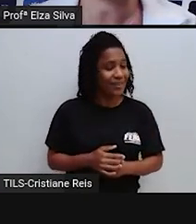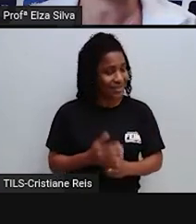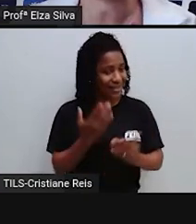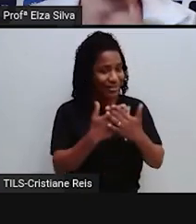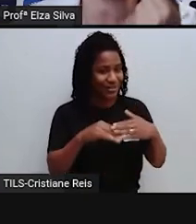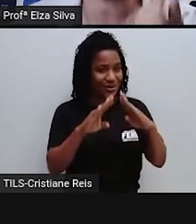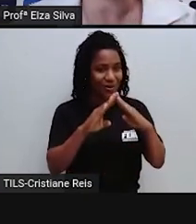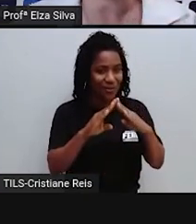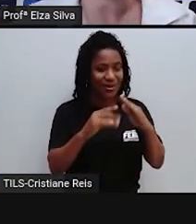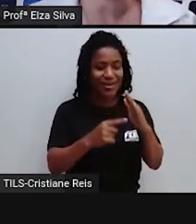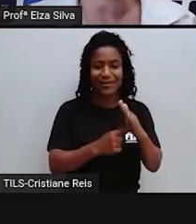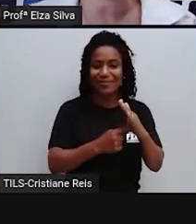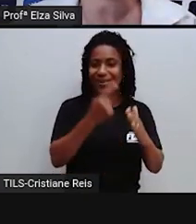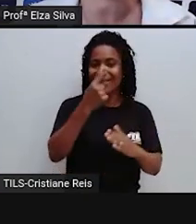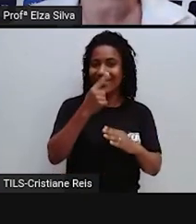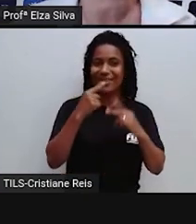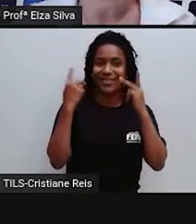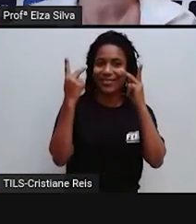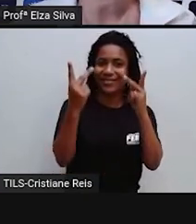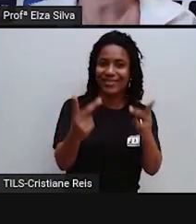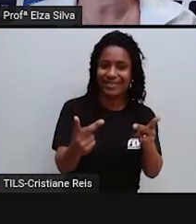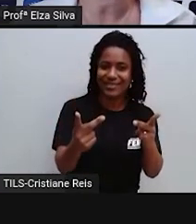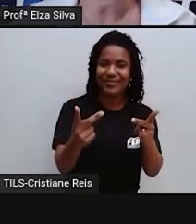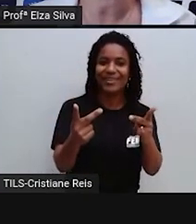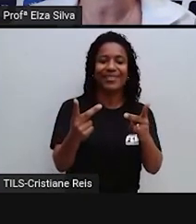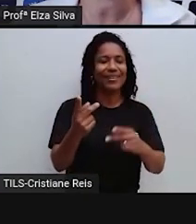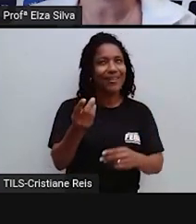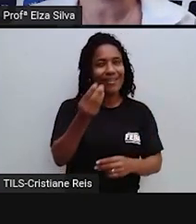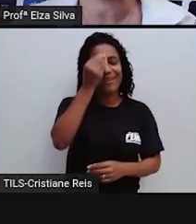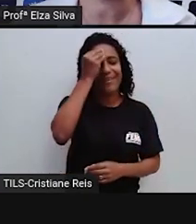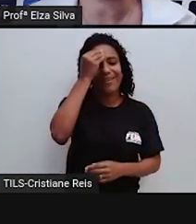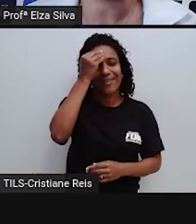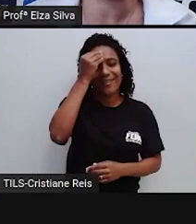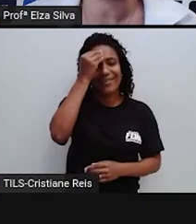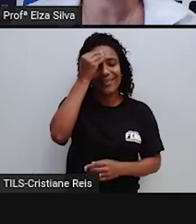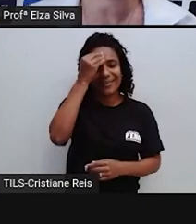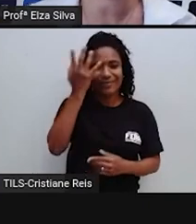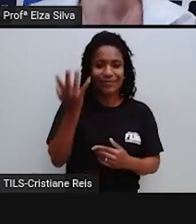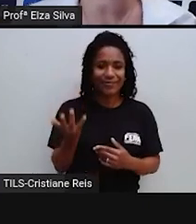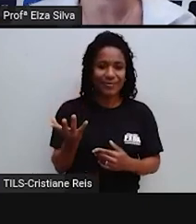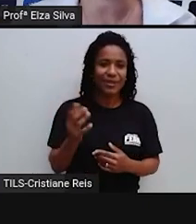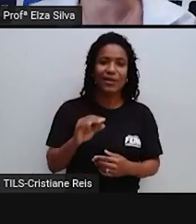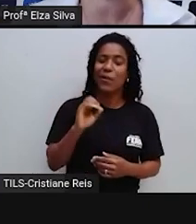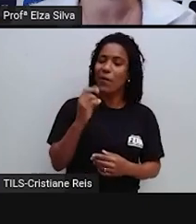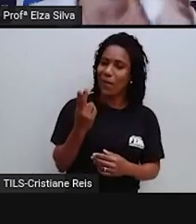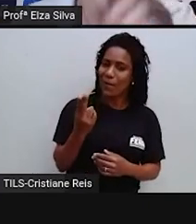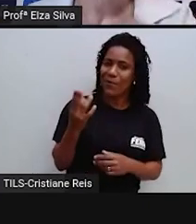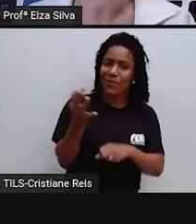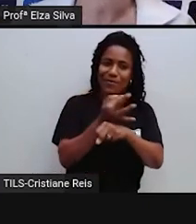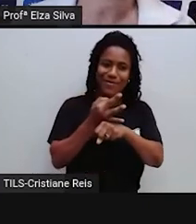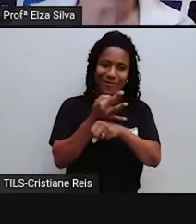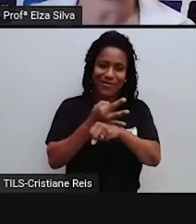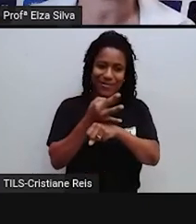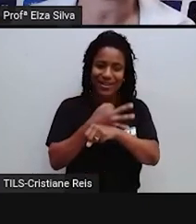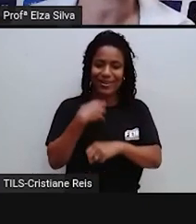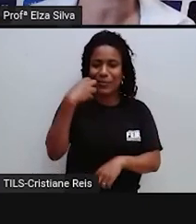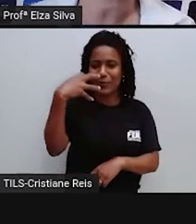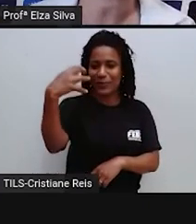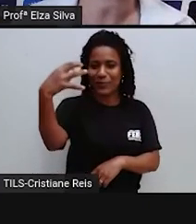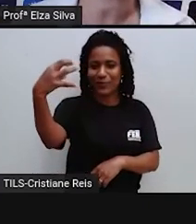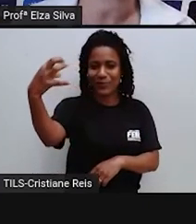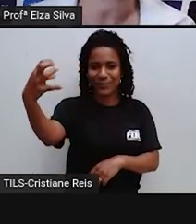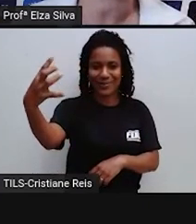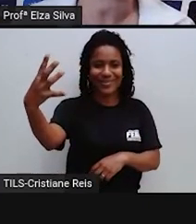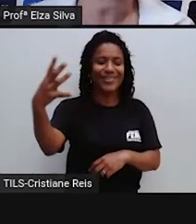escola Aquele dia Que foi marcante And my favorite vacation Ou minhas férias favoritas Mas você é livre Para